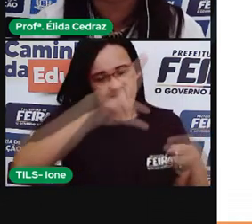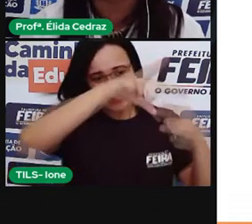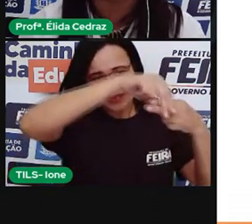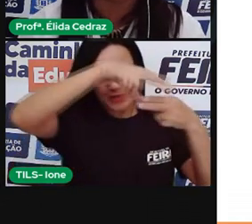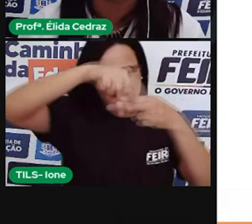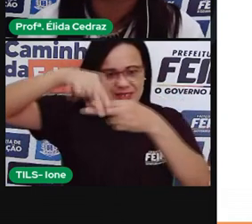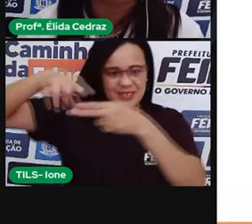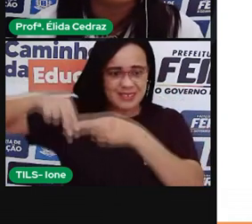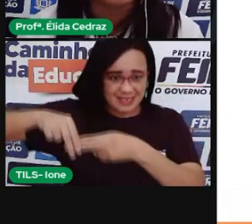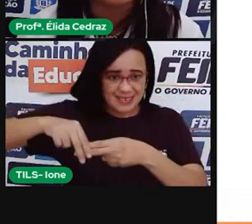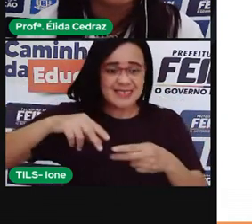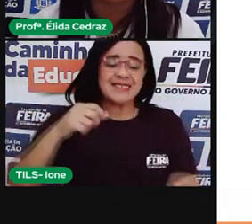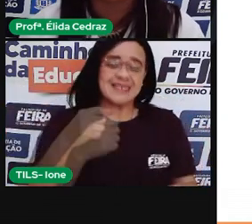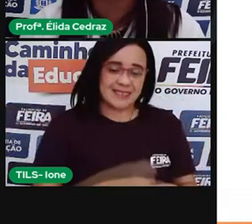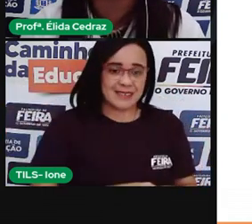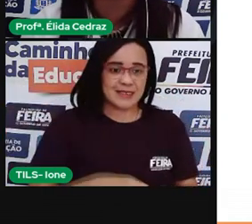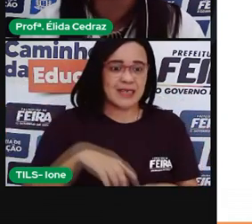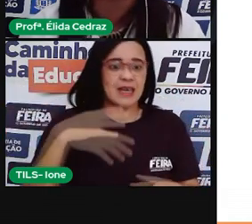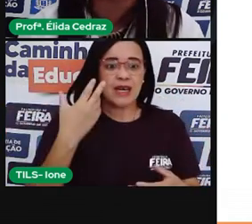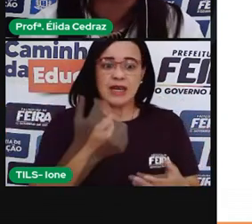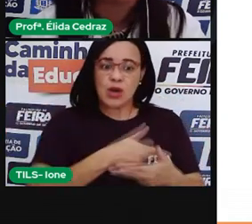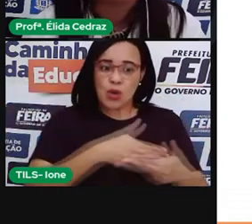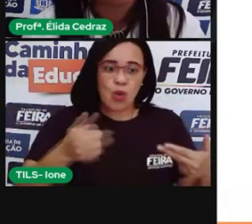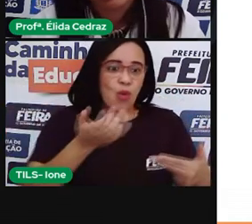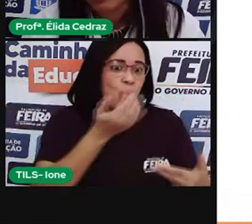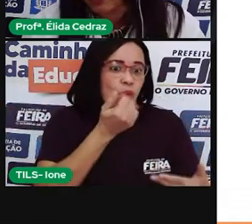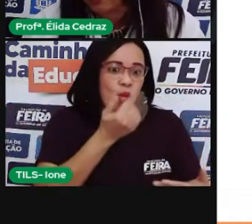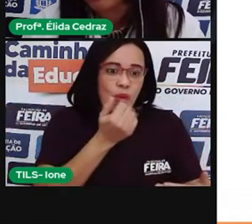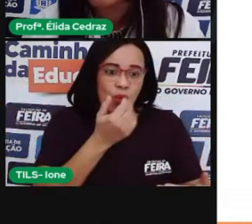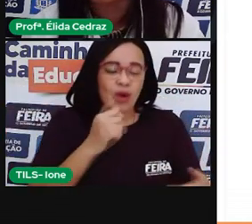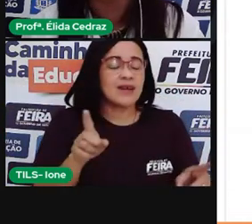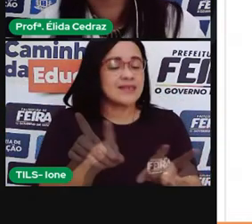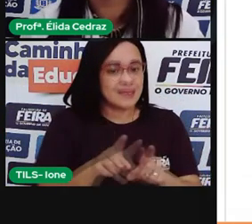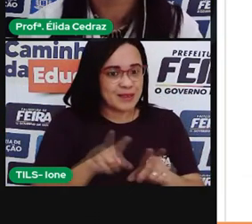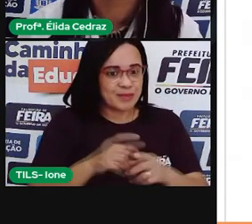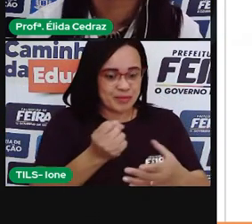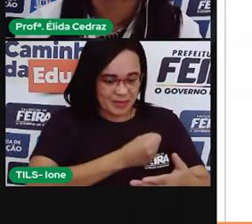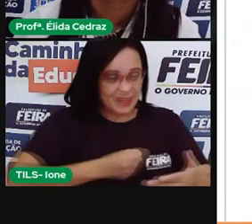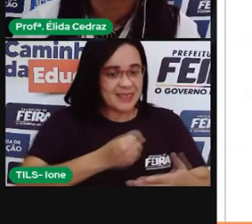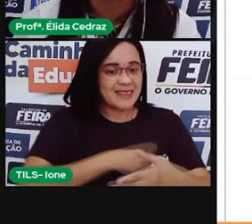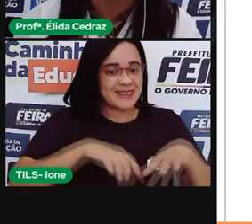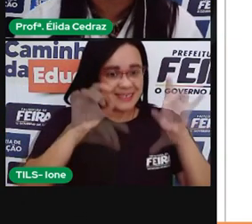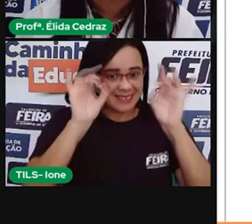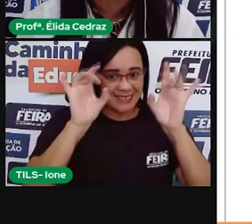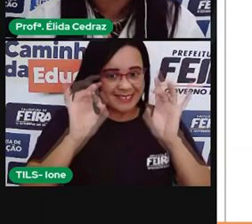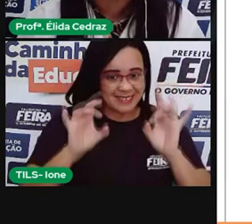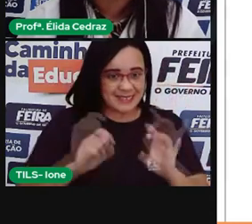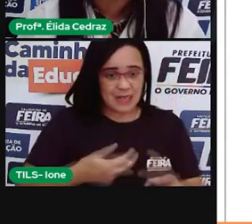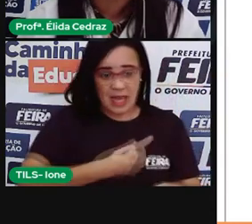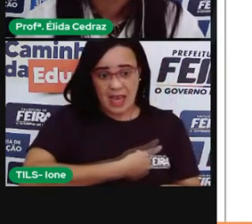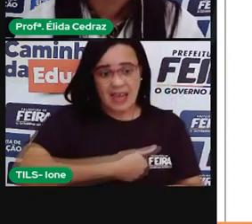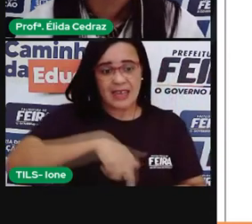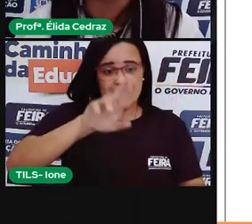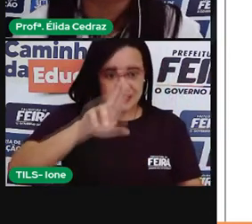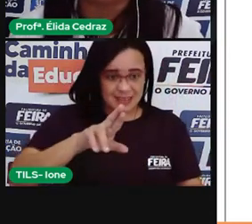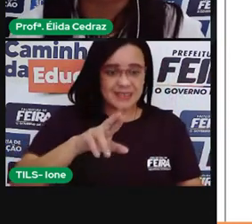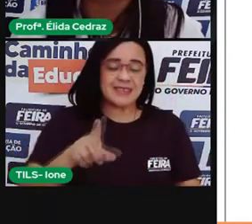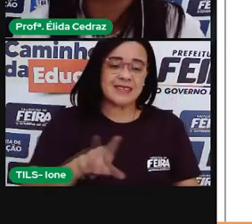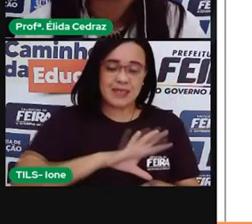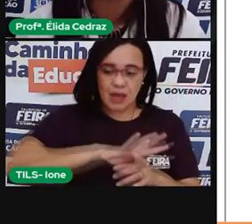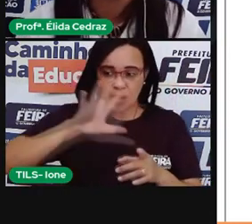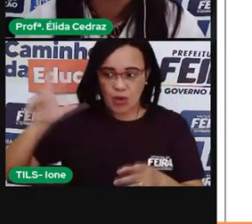capoeira, culinária e religiões afro-brasileiras. A região centro